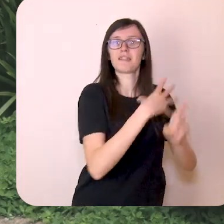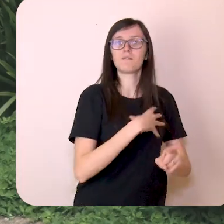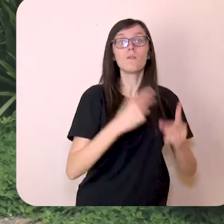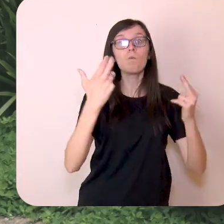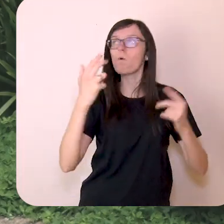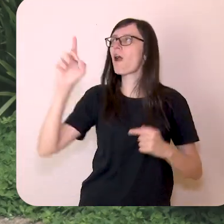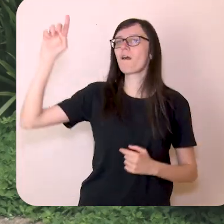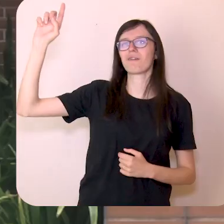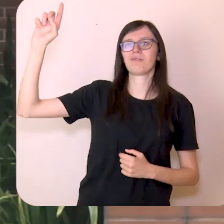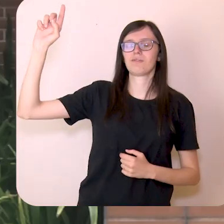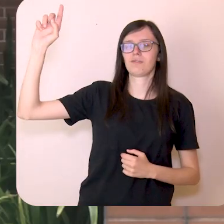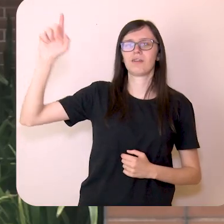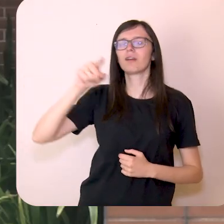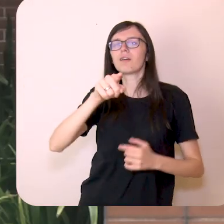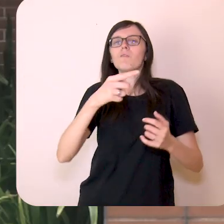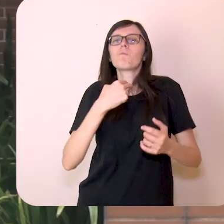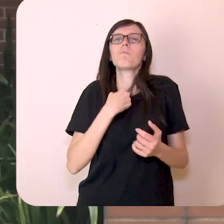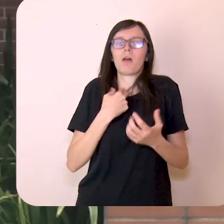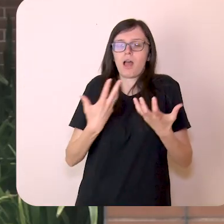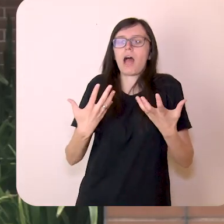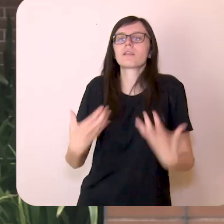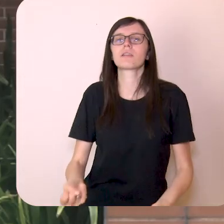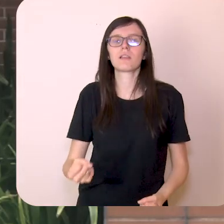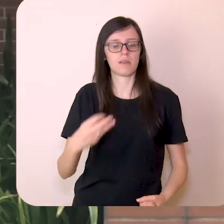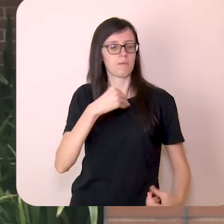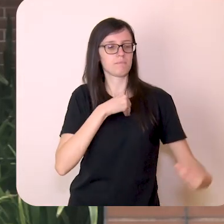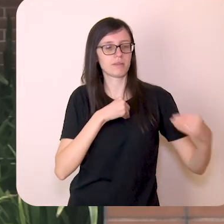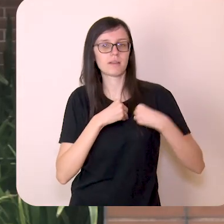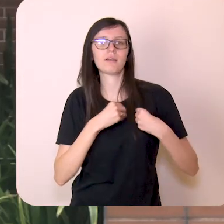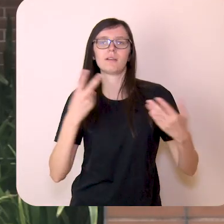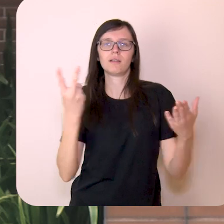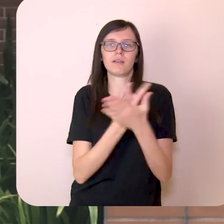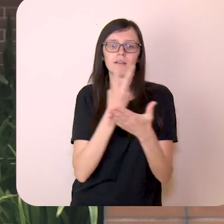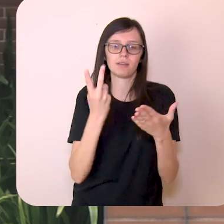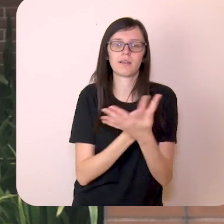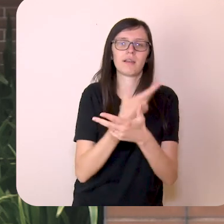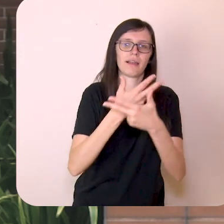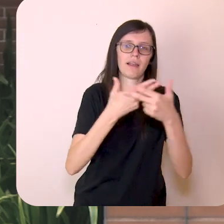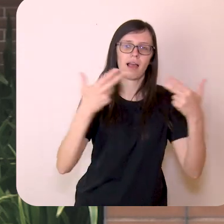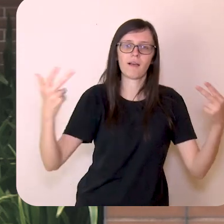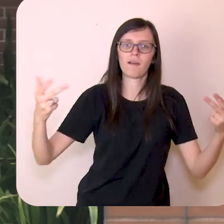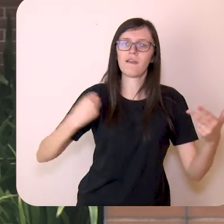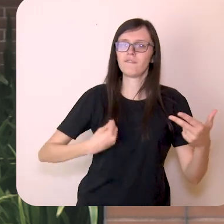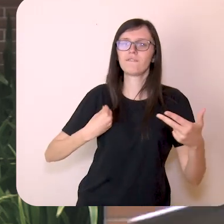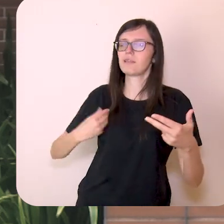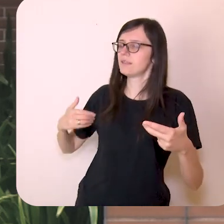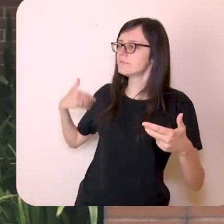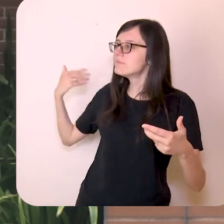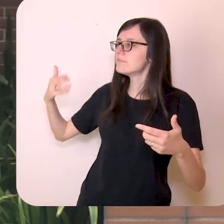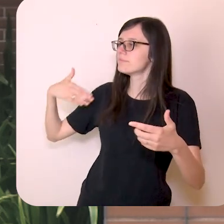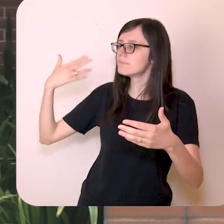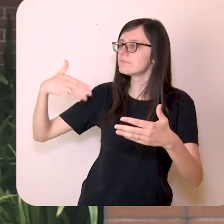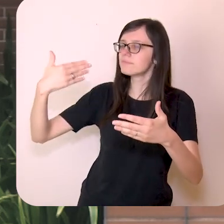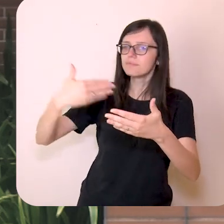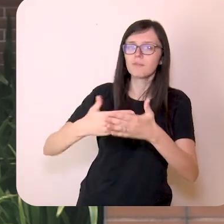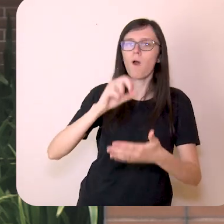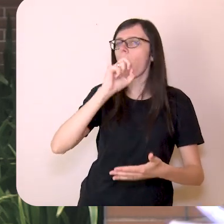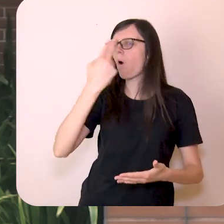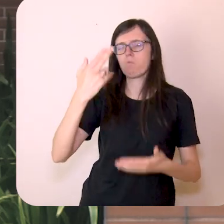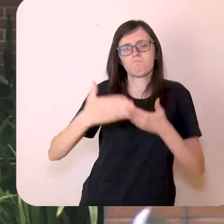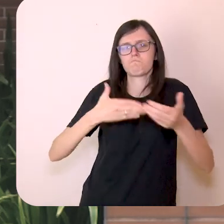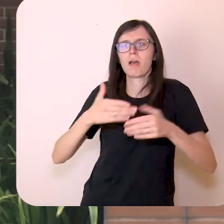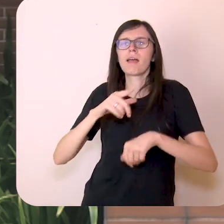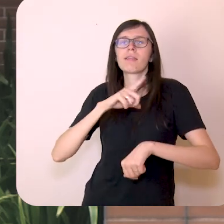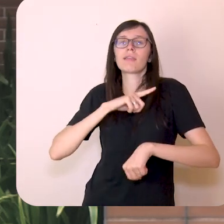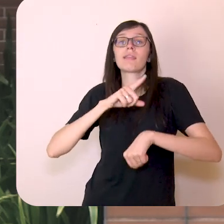para casa Não deixe que os seus pecados, que os seus erros cometidos ao longo da vida Ou